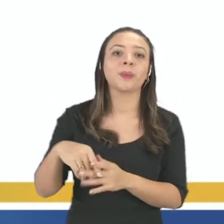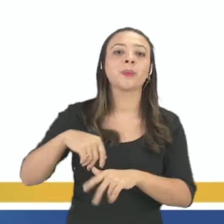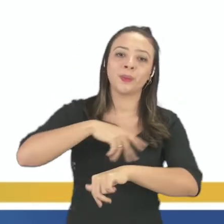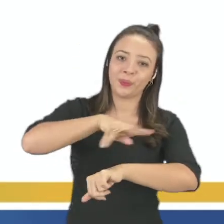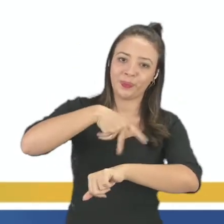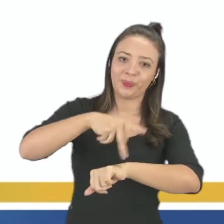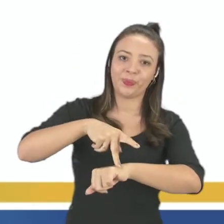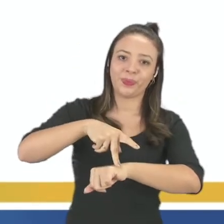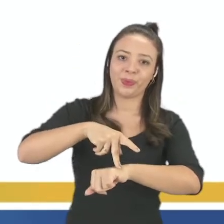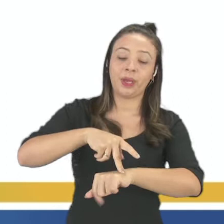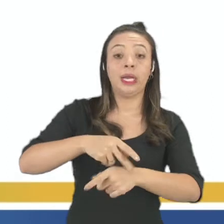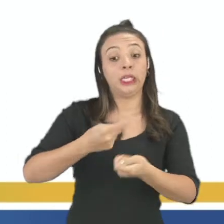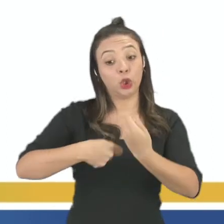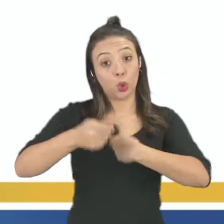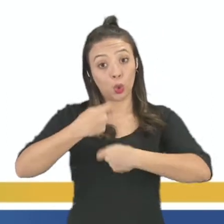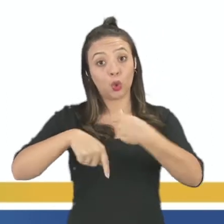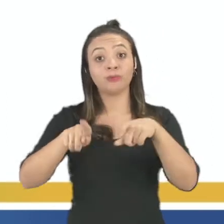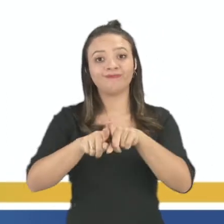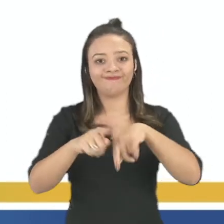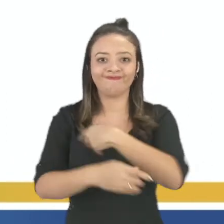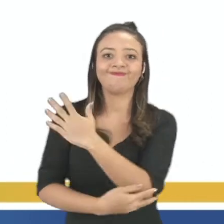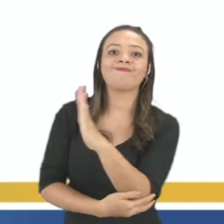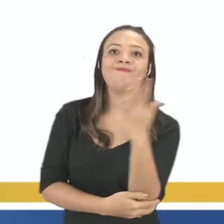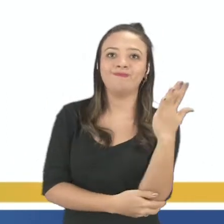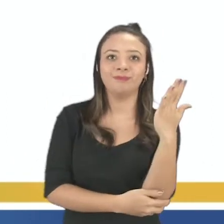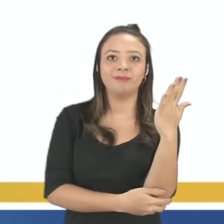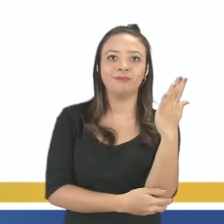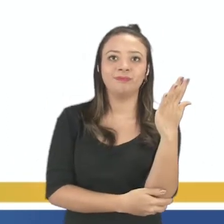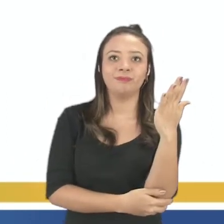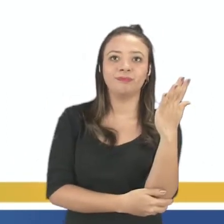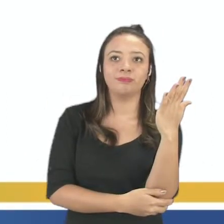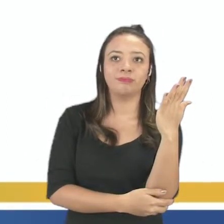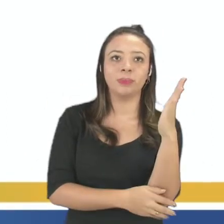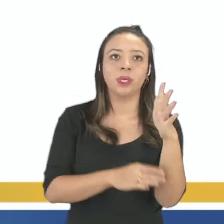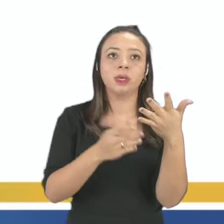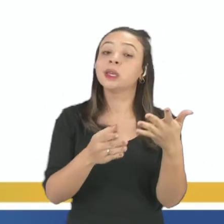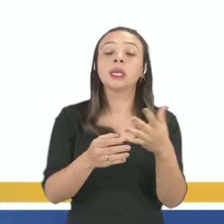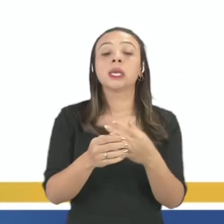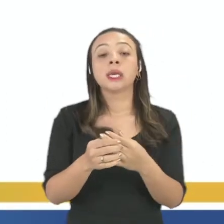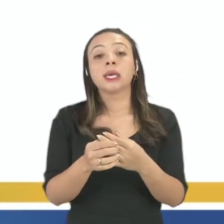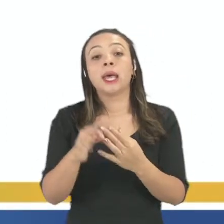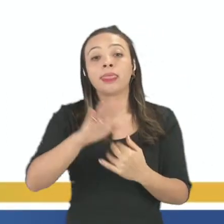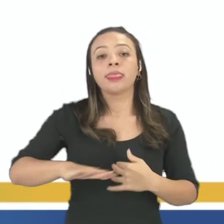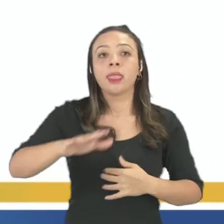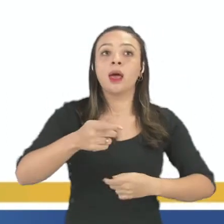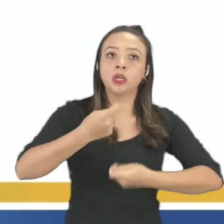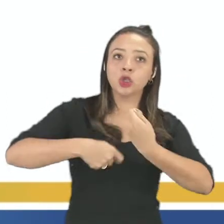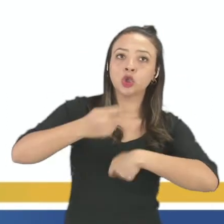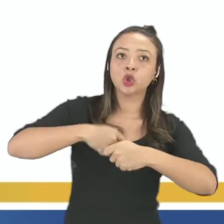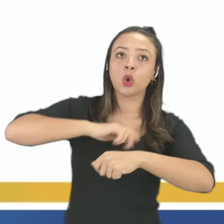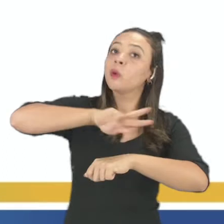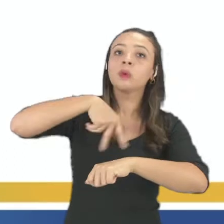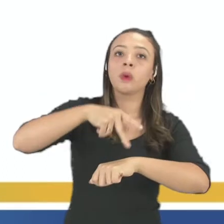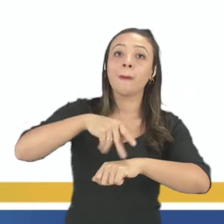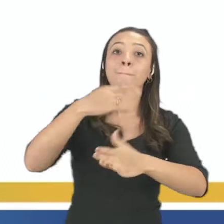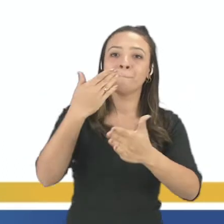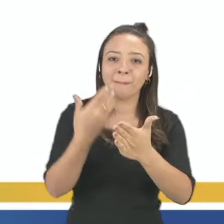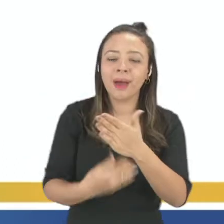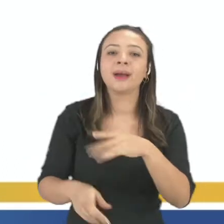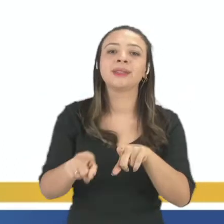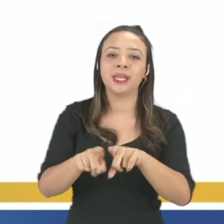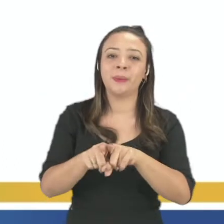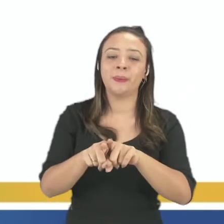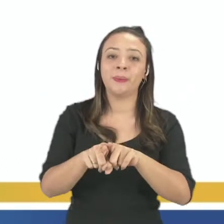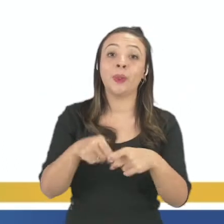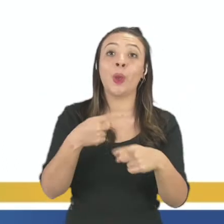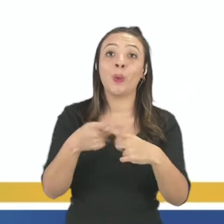tanto econômico quanto ambiental. No que diz respeito à economia, o país é prejudicado porque